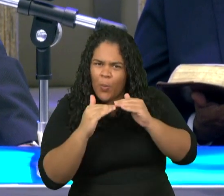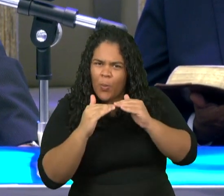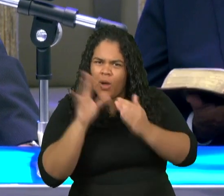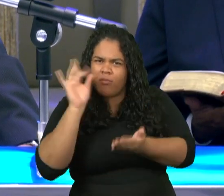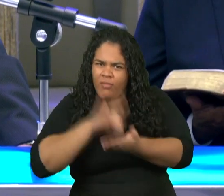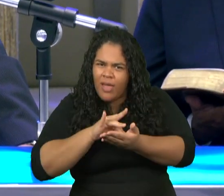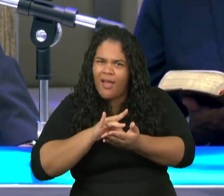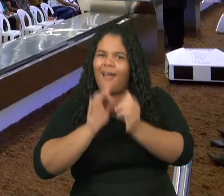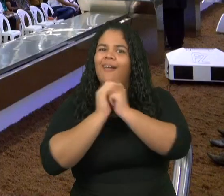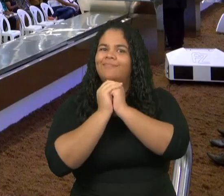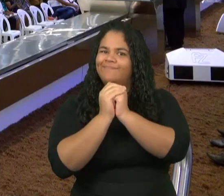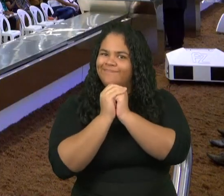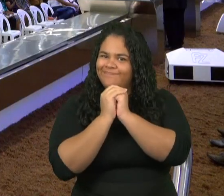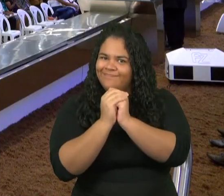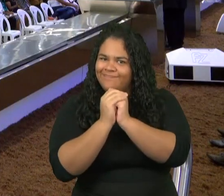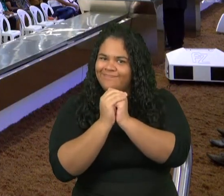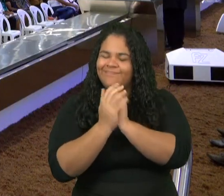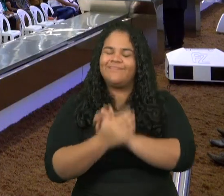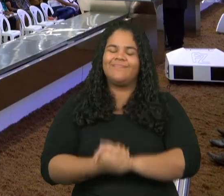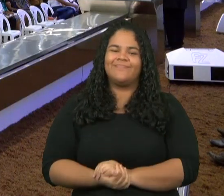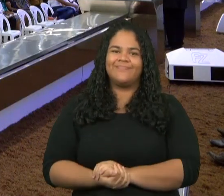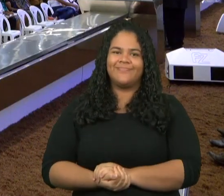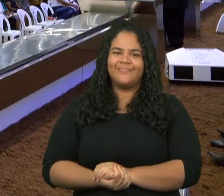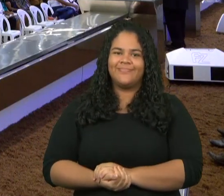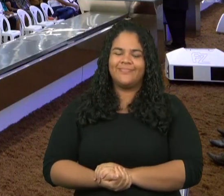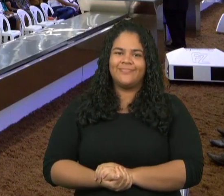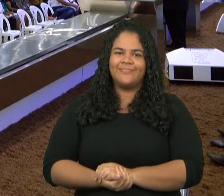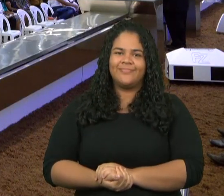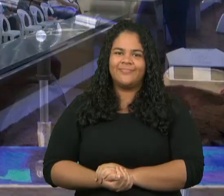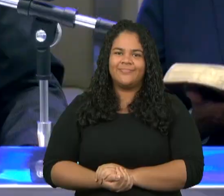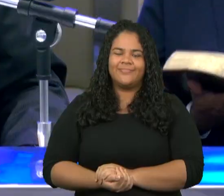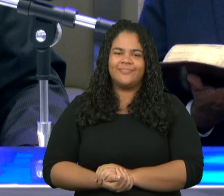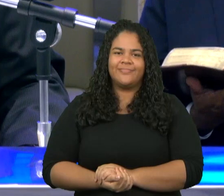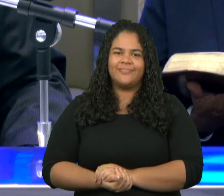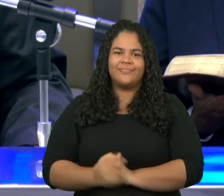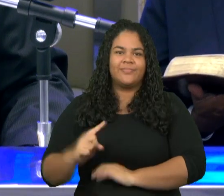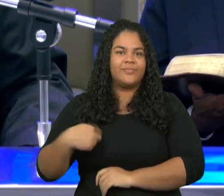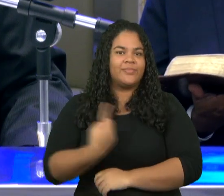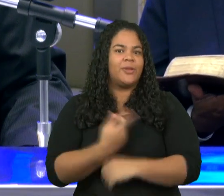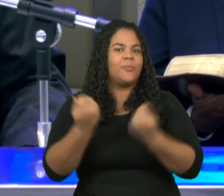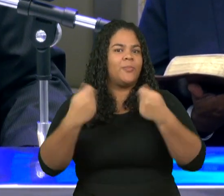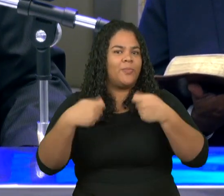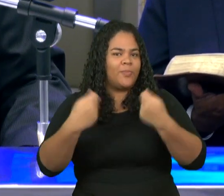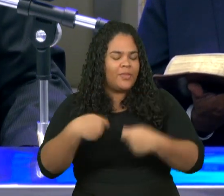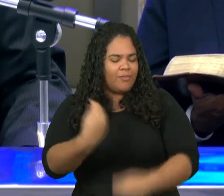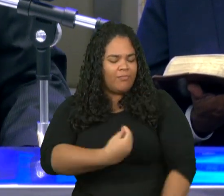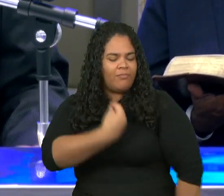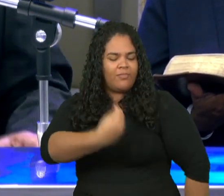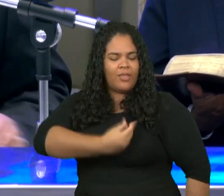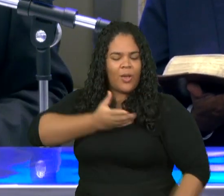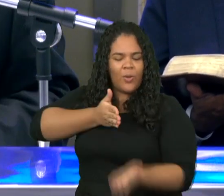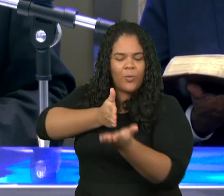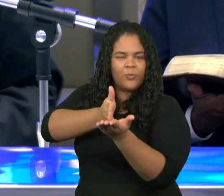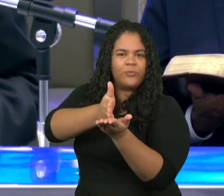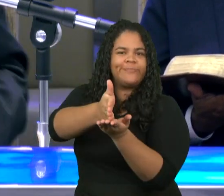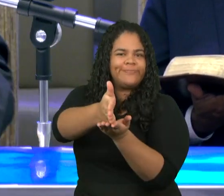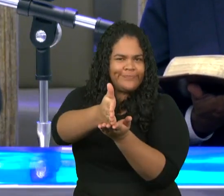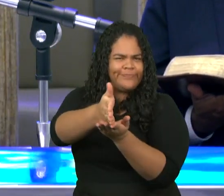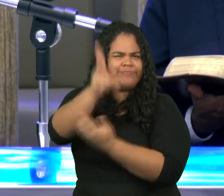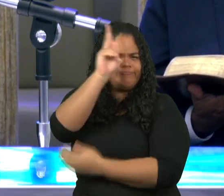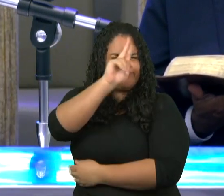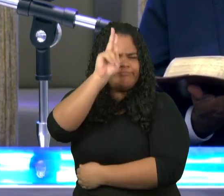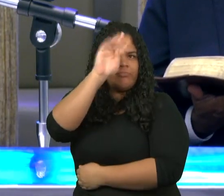galeria digam amém não é temos que viver em sinceridade com Deus você veja Josué